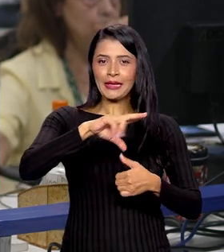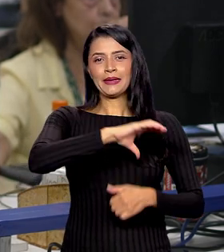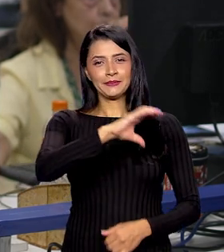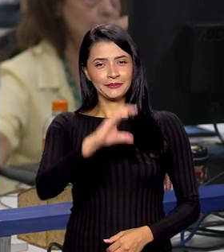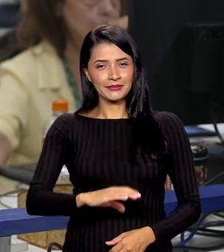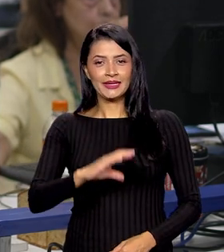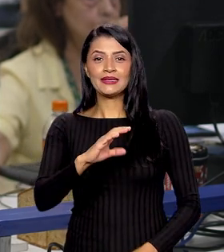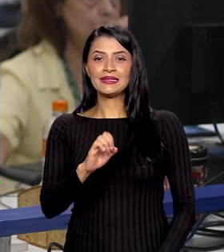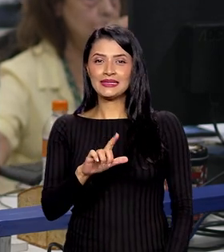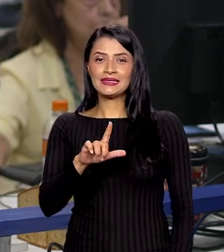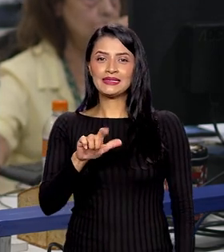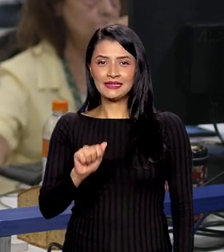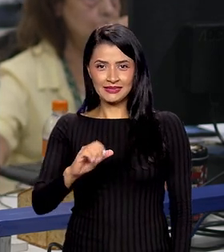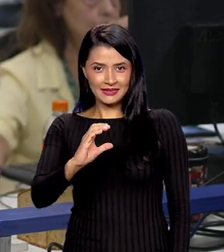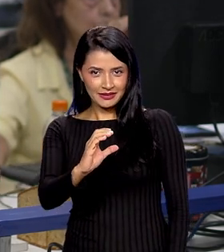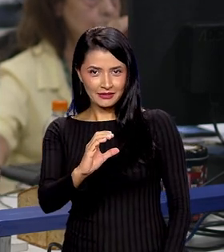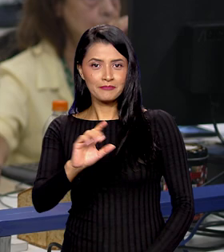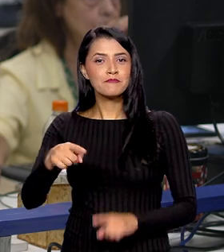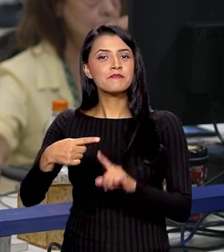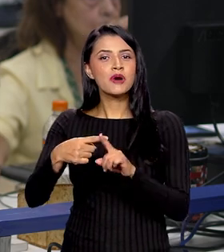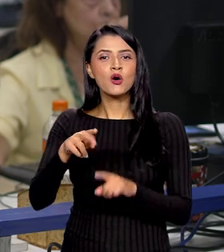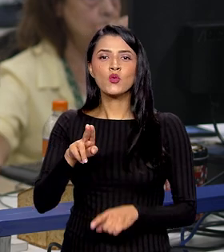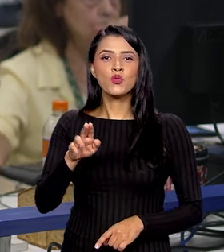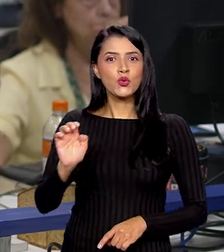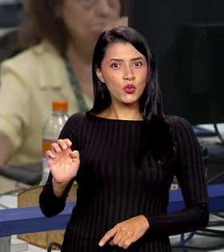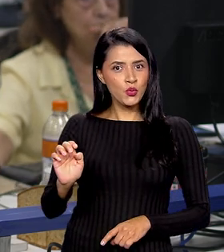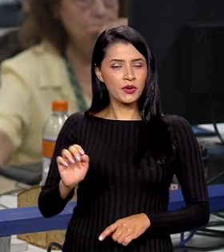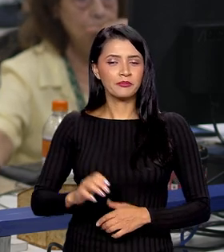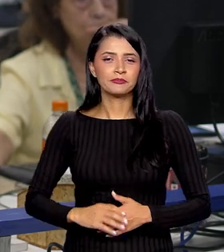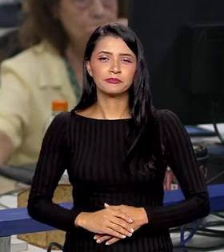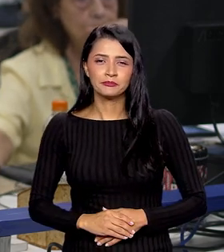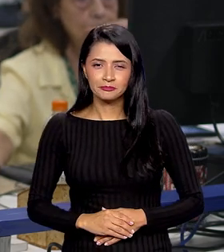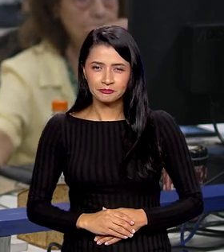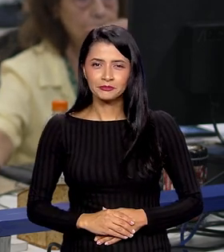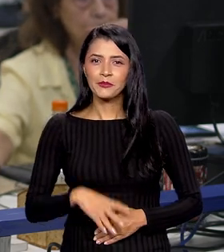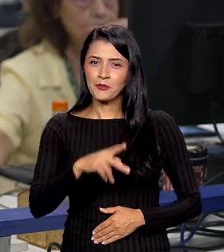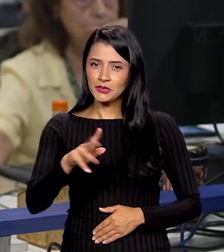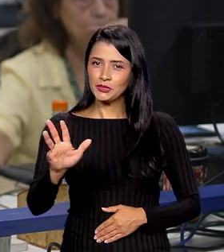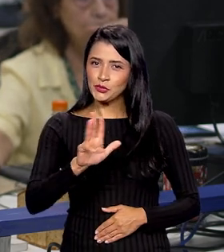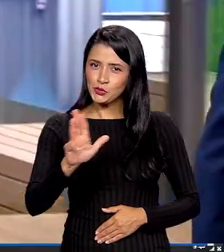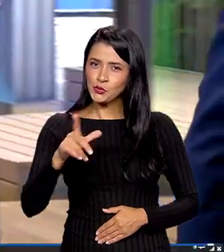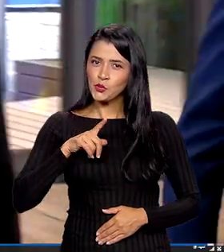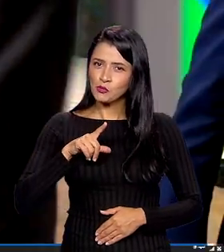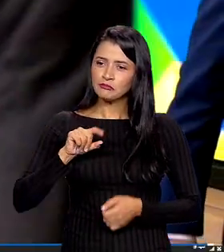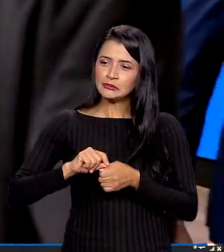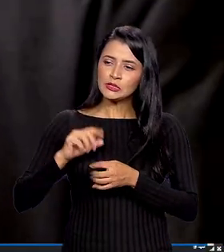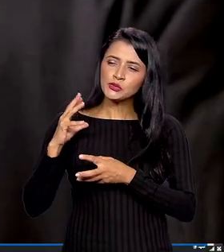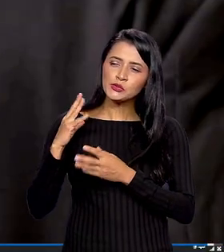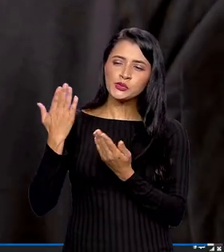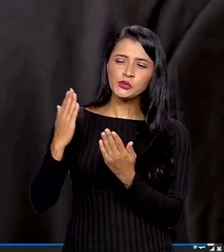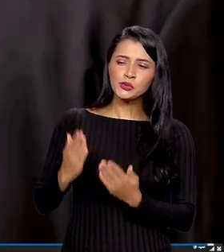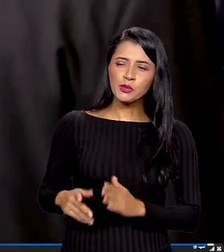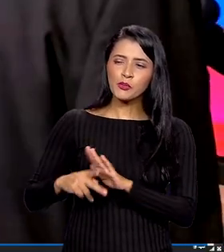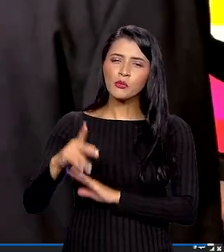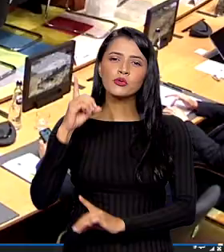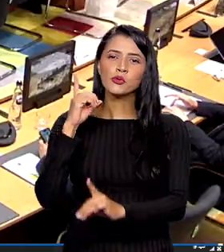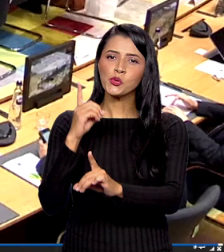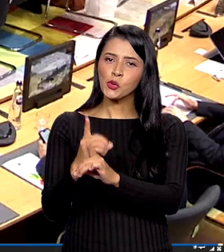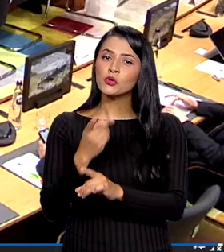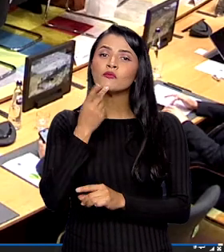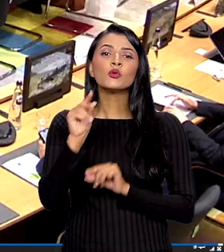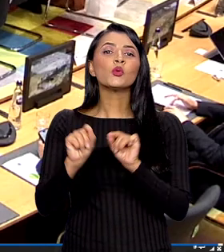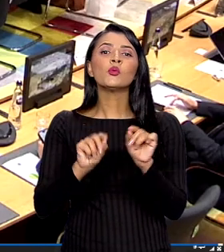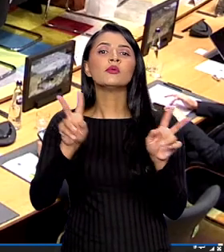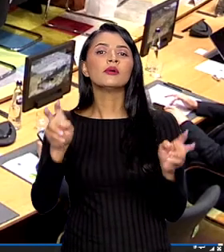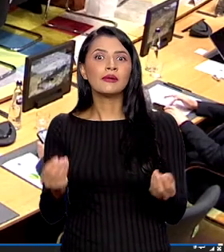da comunidade de estados latino-americanos e caribenhos, a CELAC, e da União Europeia. O presidente Lula fez um balanço do